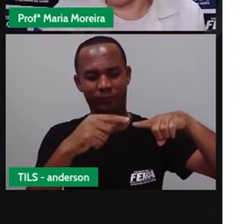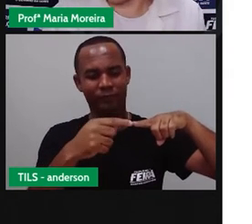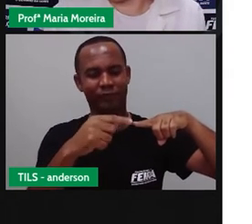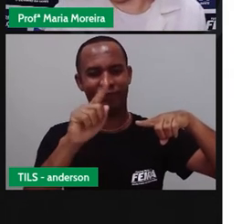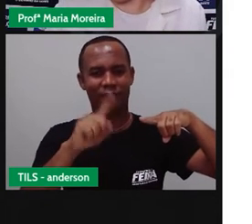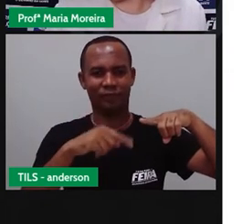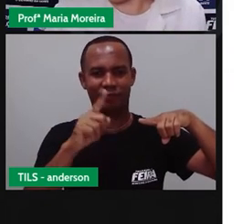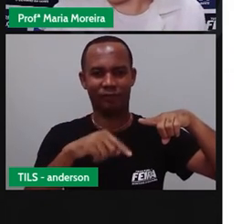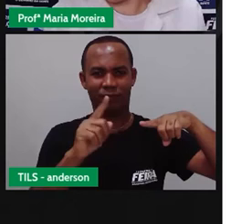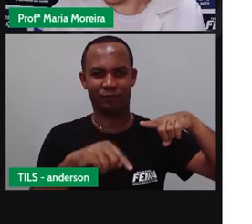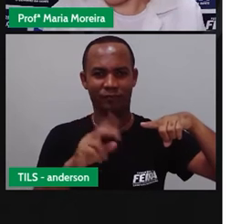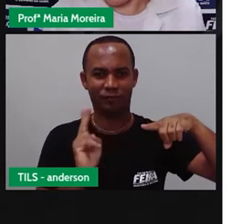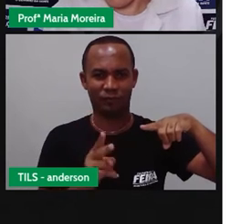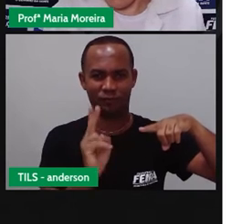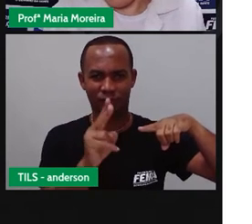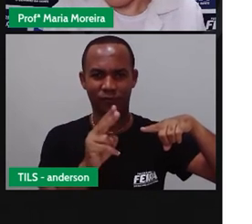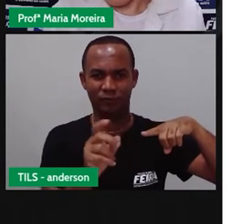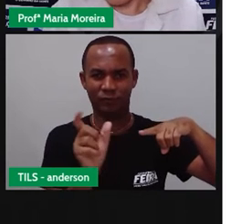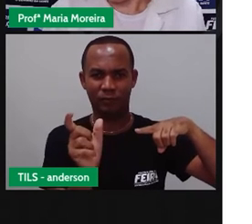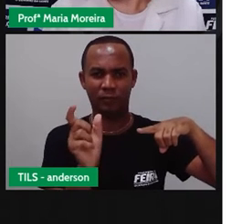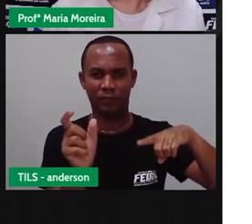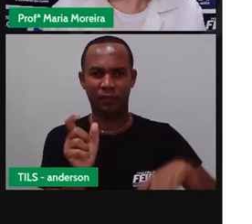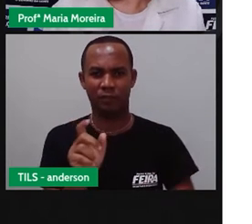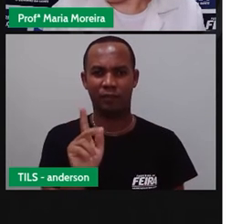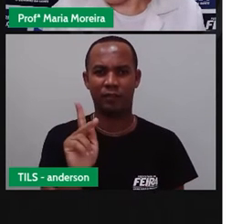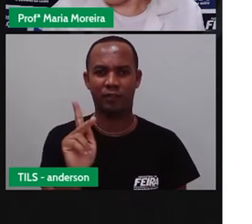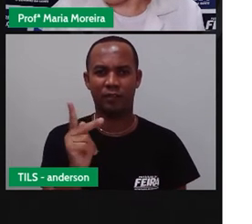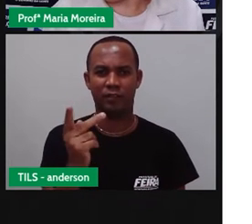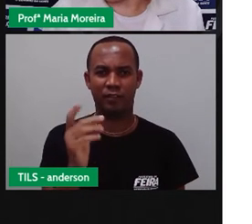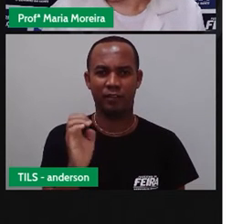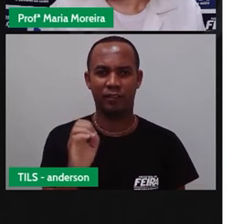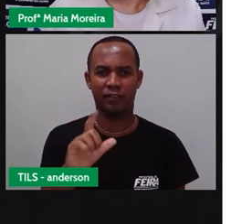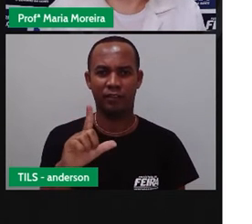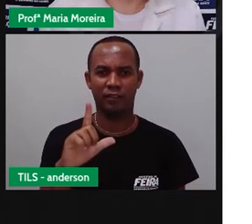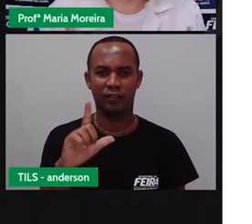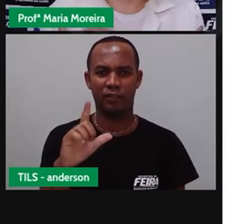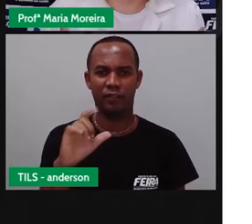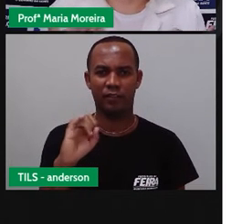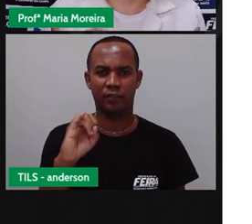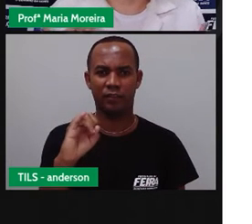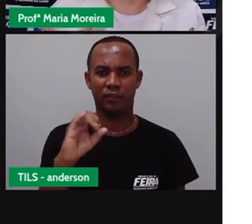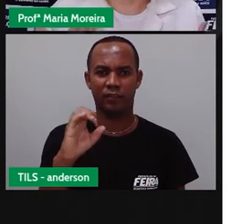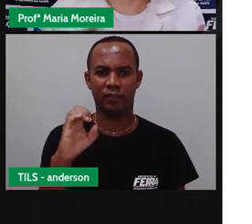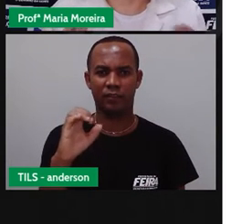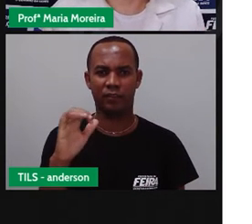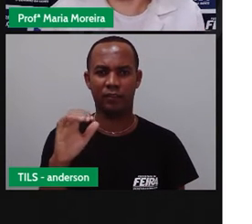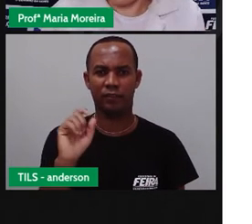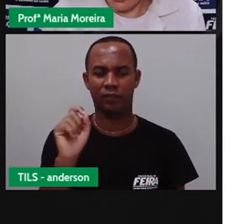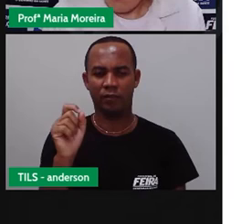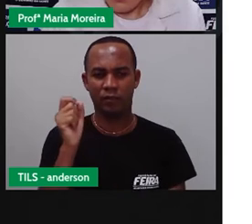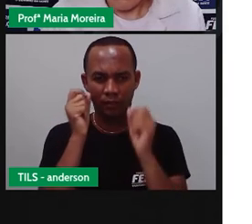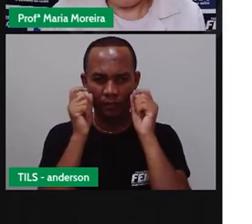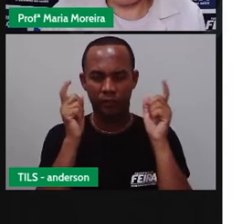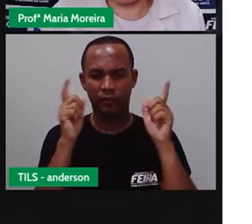continuaria sendo hélice? A palavra estaria errada. Estaria errada. A gente precisa estar atento ao quê? A nossa